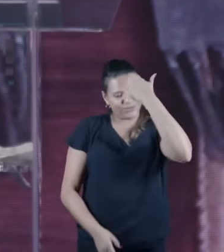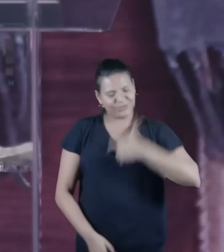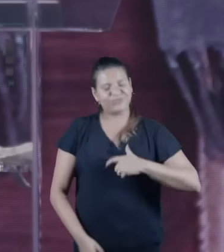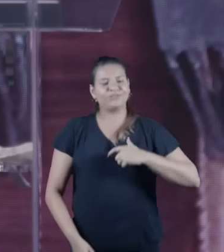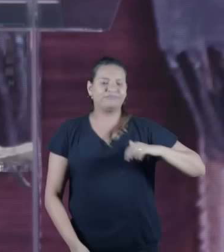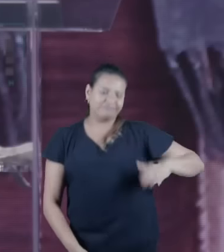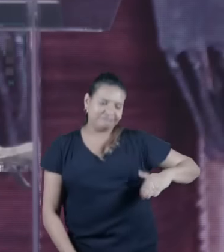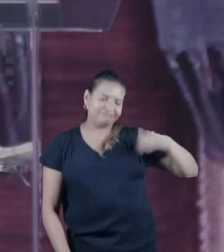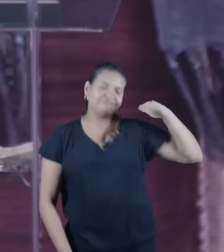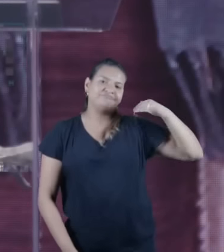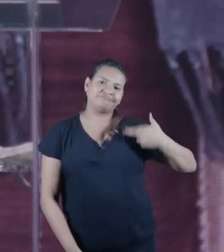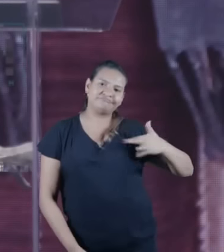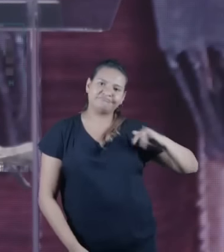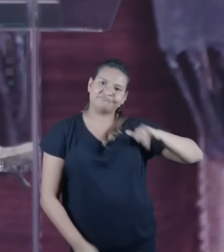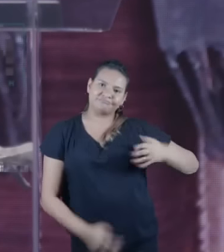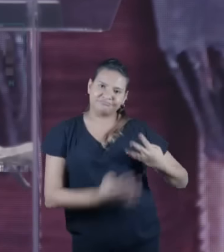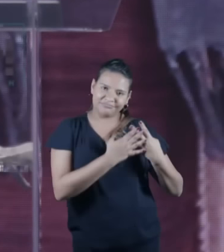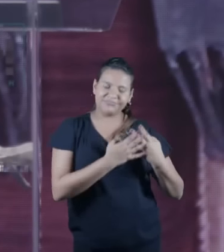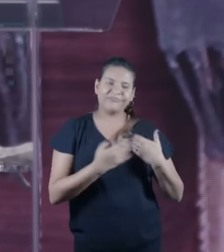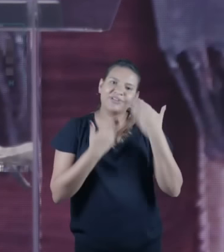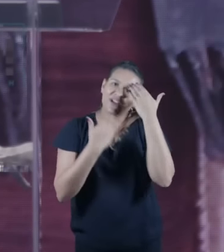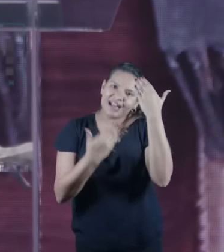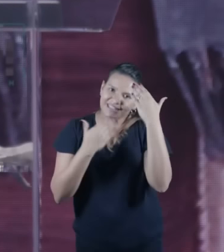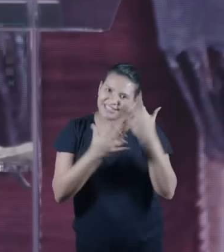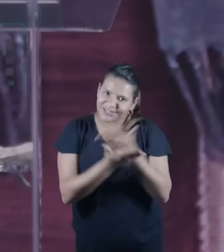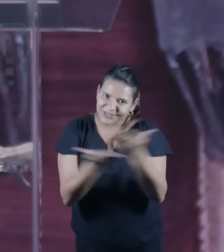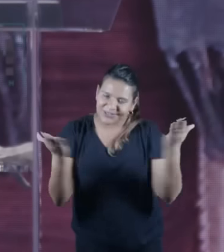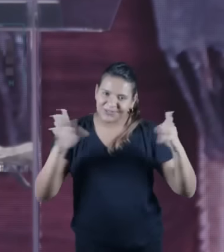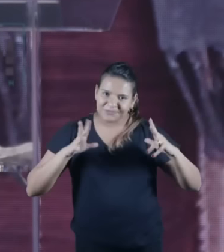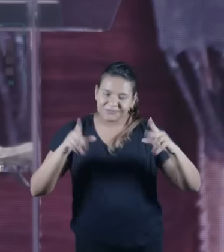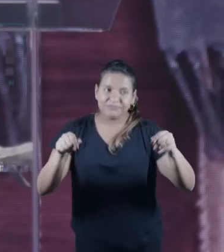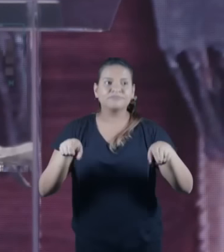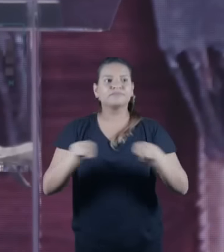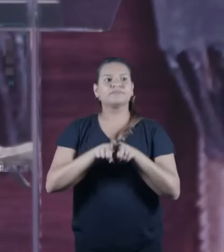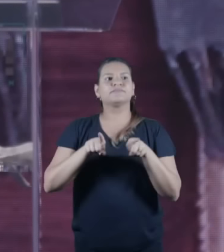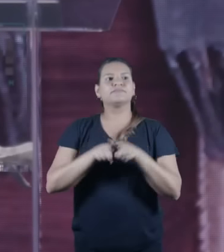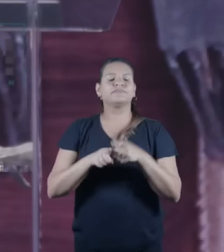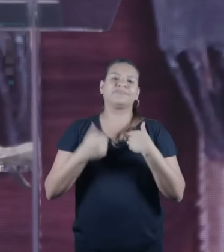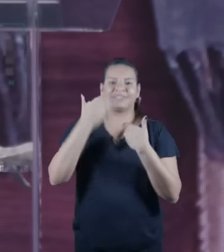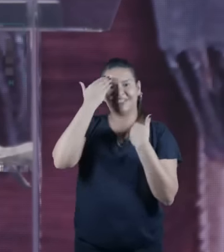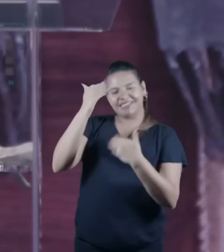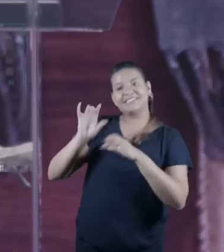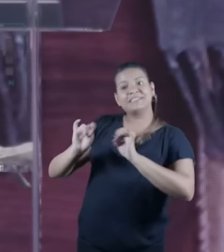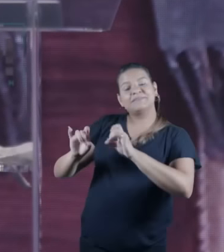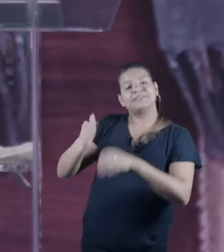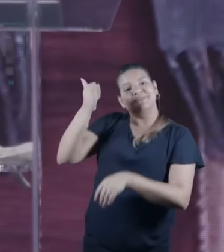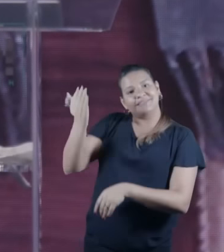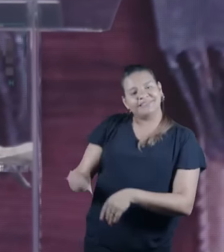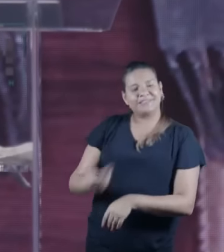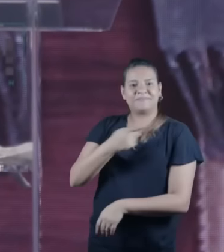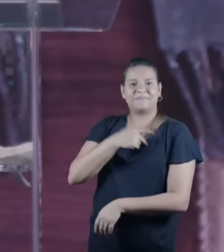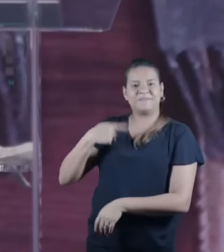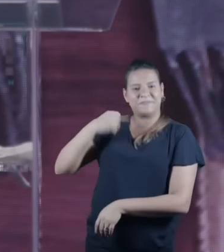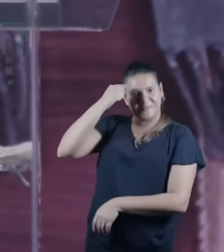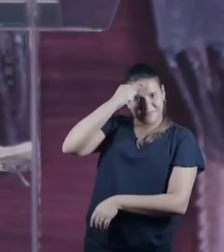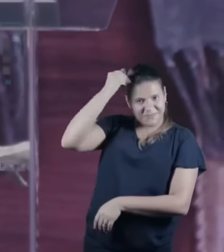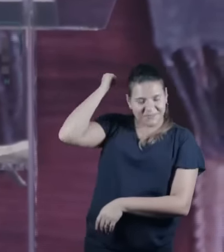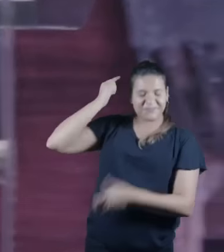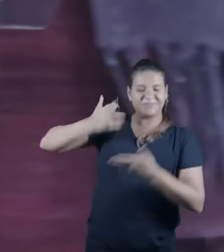que cresceu no judaísmo então eu quero agradecer a todos vocês e especialmente ao pastor Lamartine por essa oportunidade